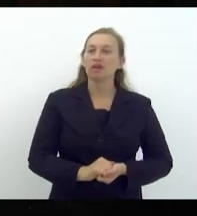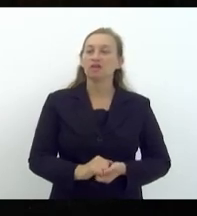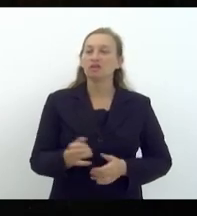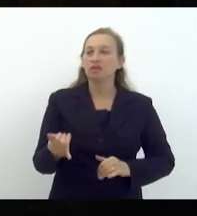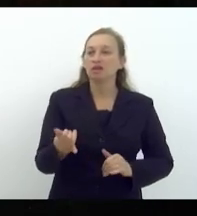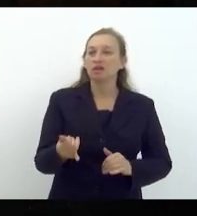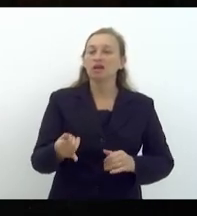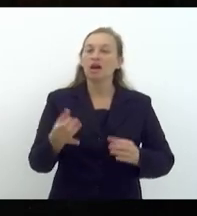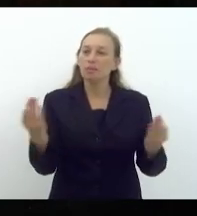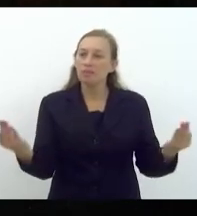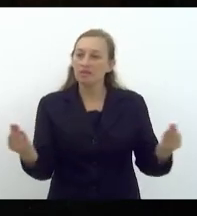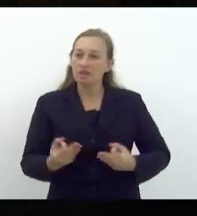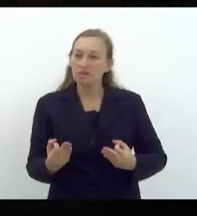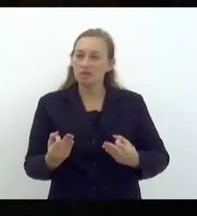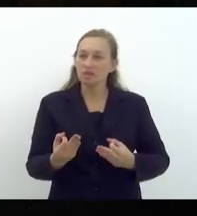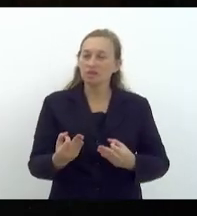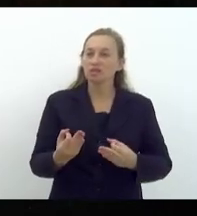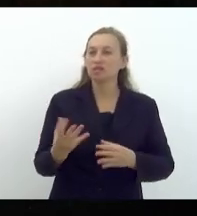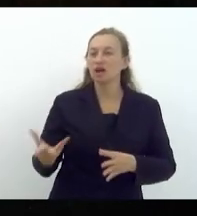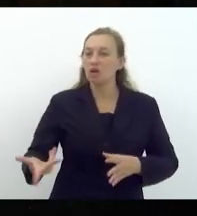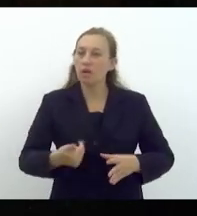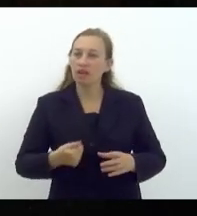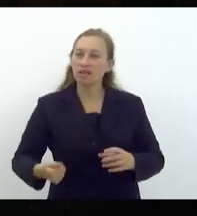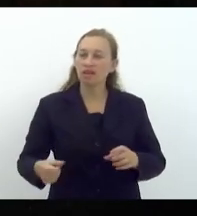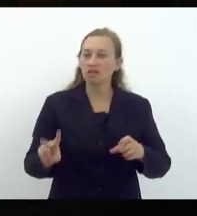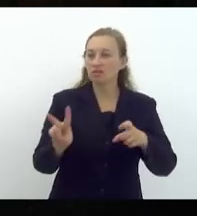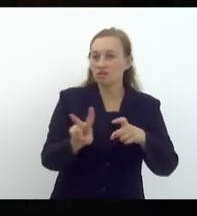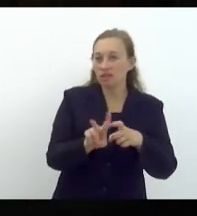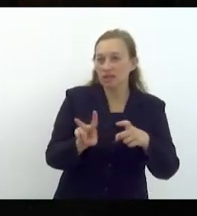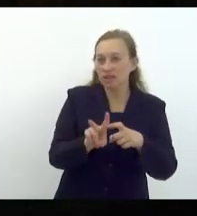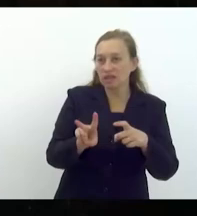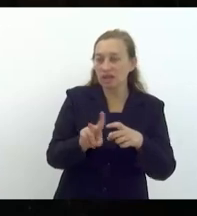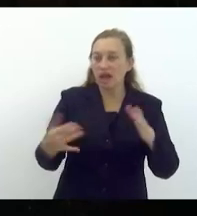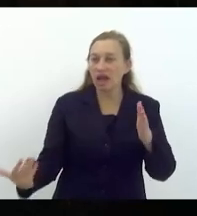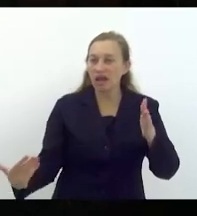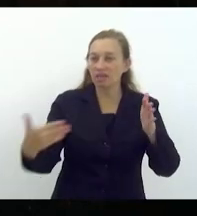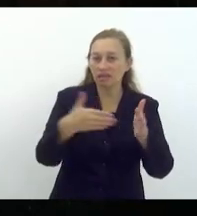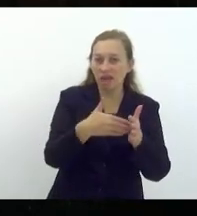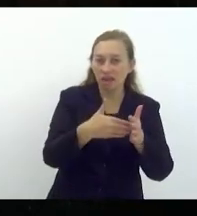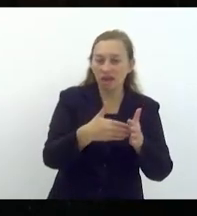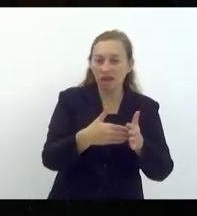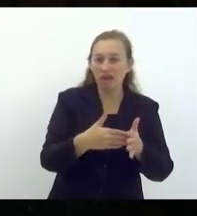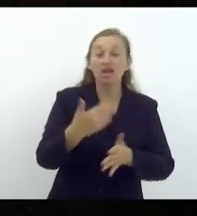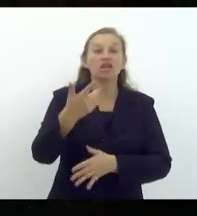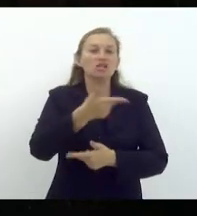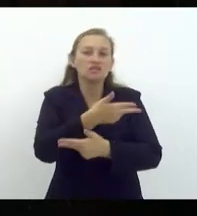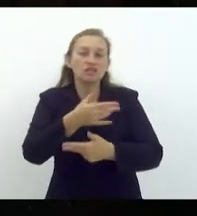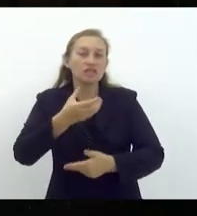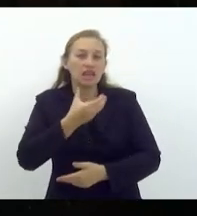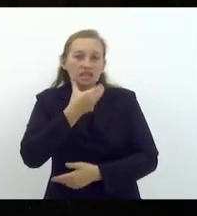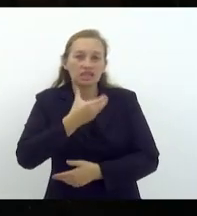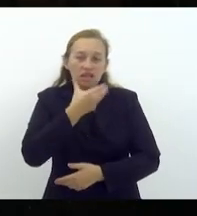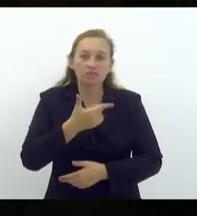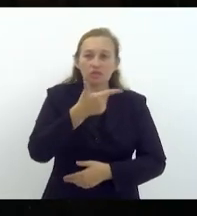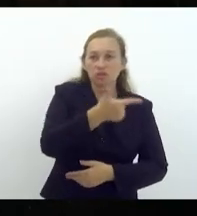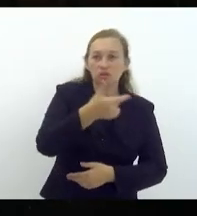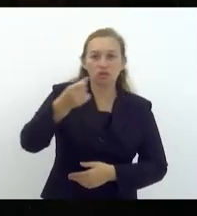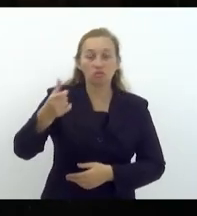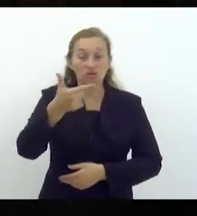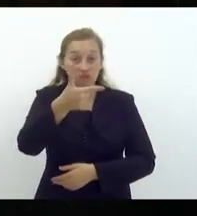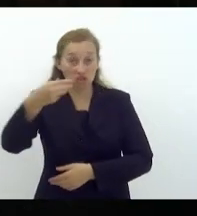aperfeiçoamento na qualidade dos serviços veterinários e oficiais até, friso novamente, dezembro de 2023.